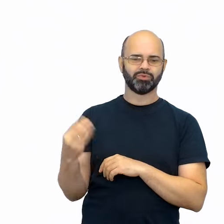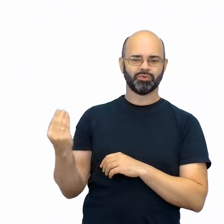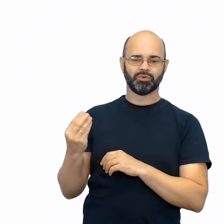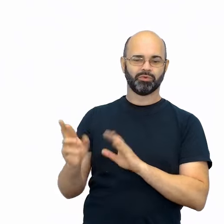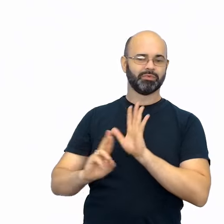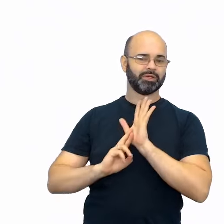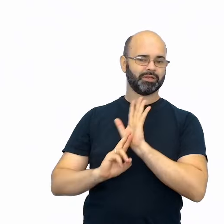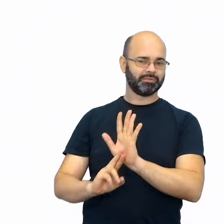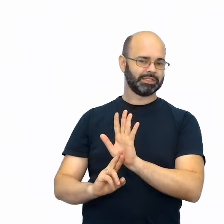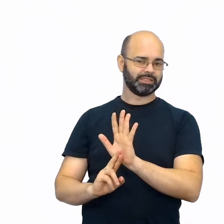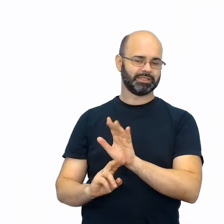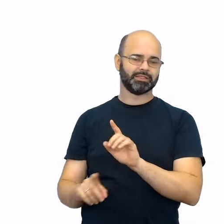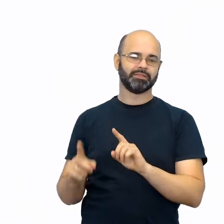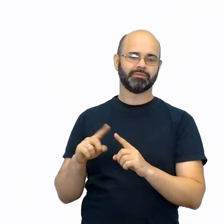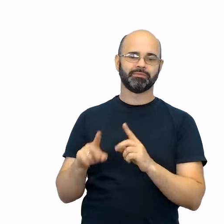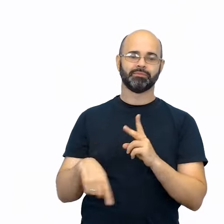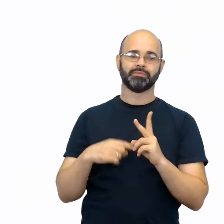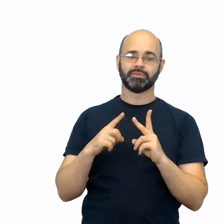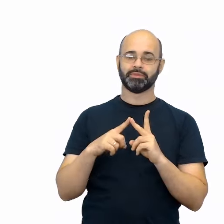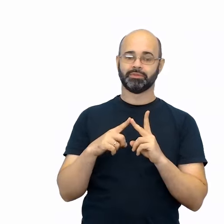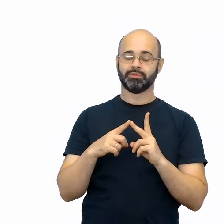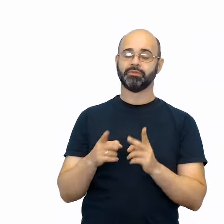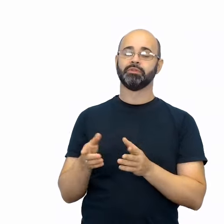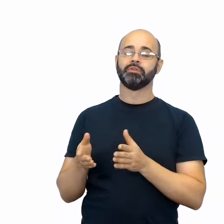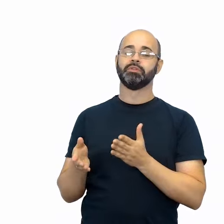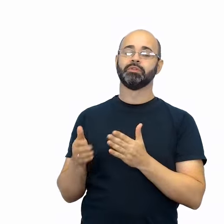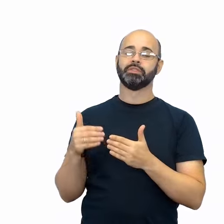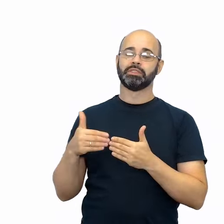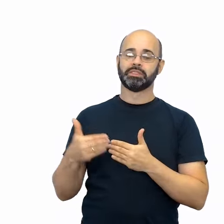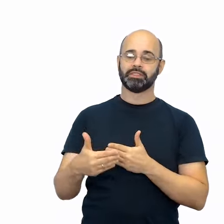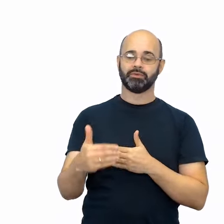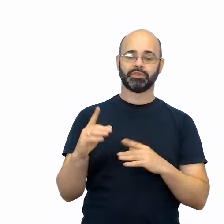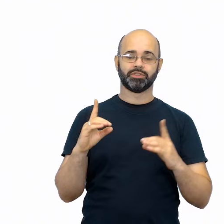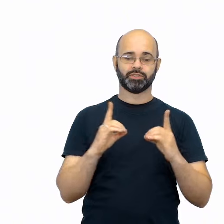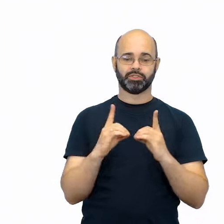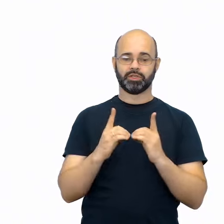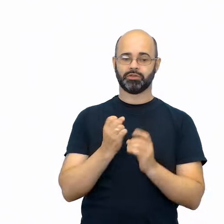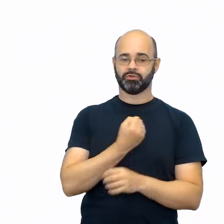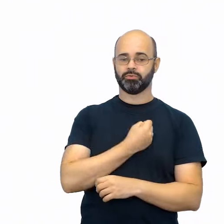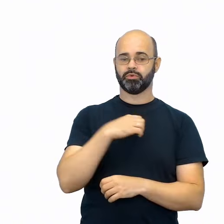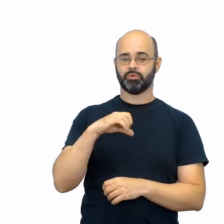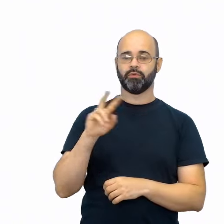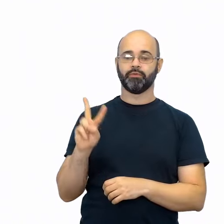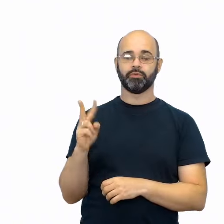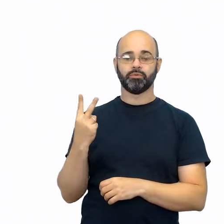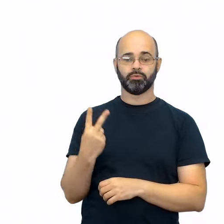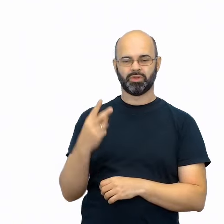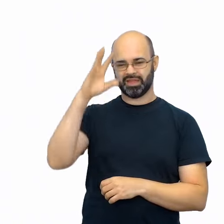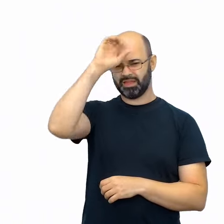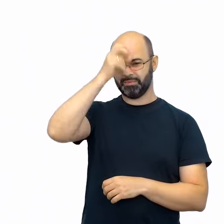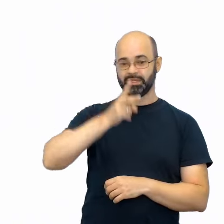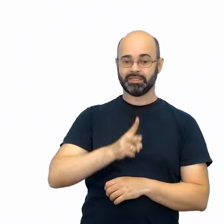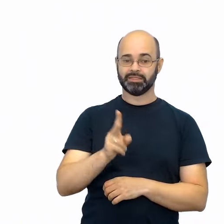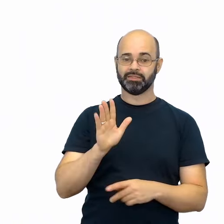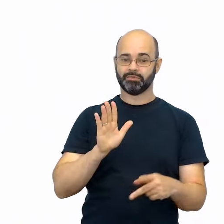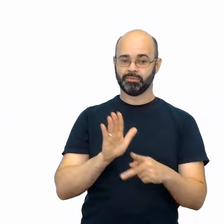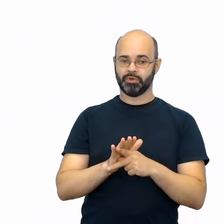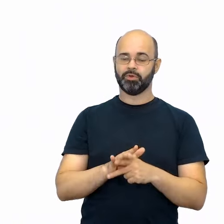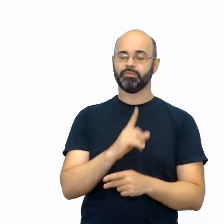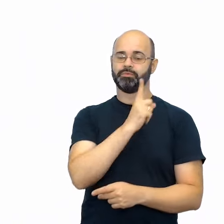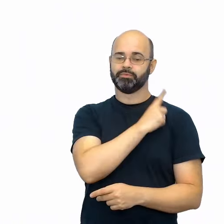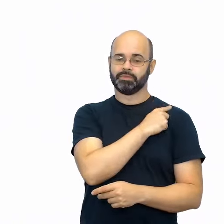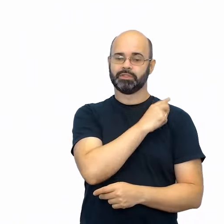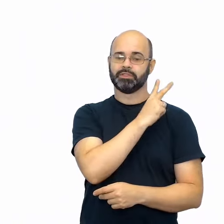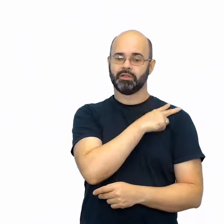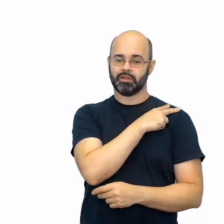nós vamos conhecer as sequências didáticas, número 9 do volume 2, do Aprender Sempre dos primeiros,